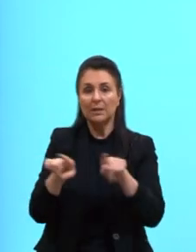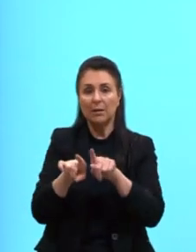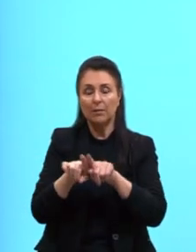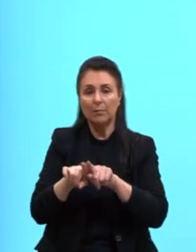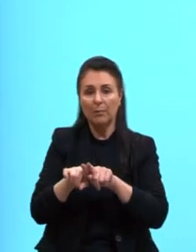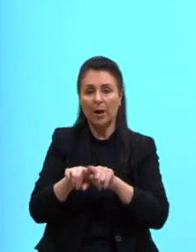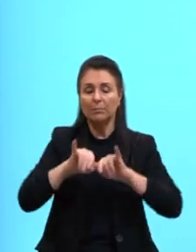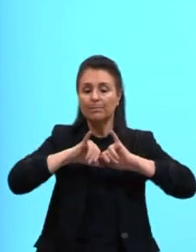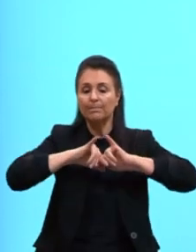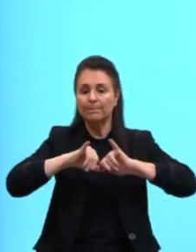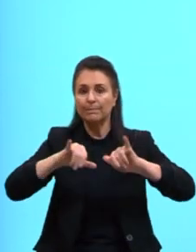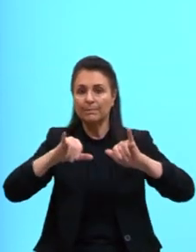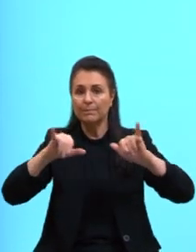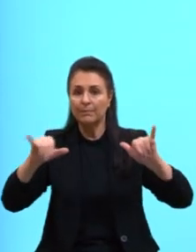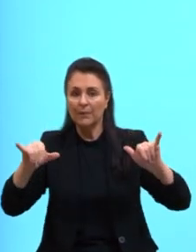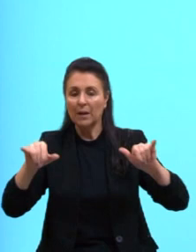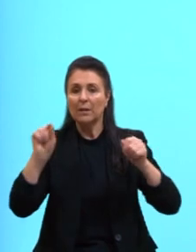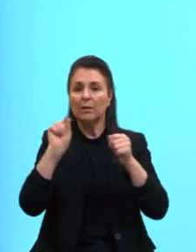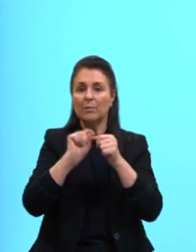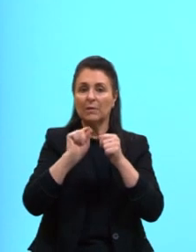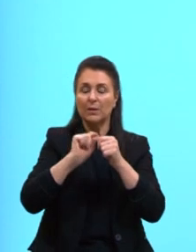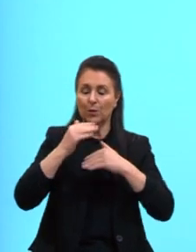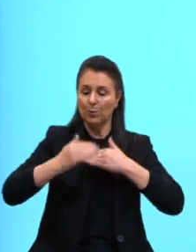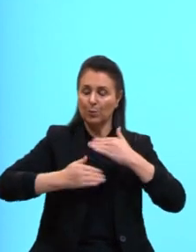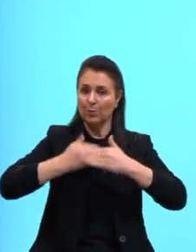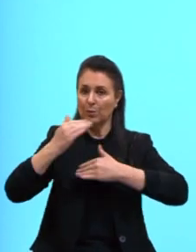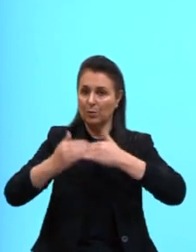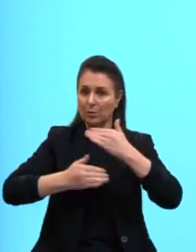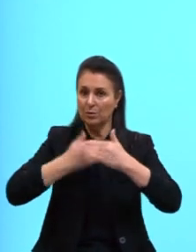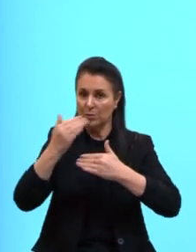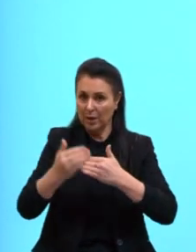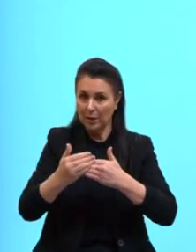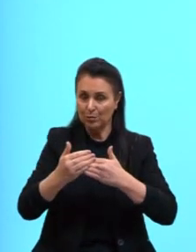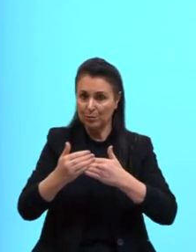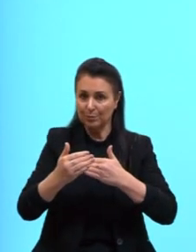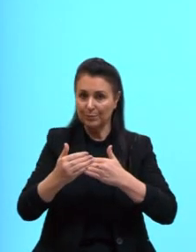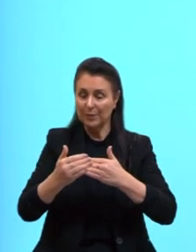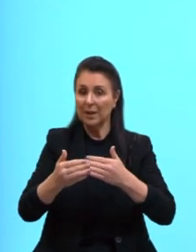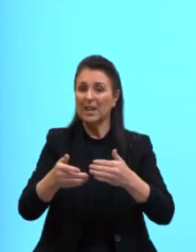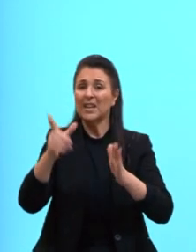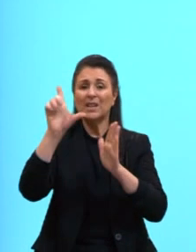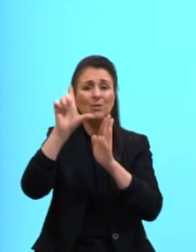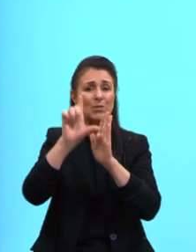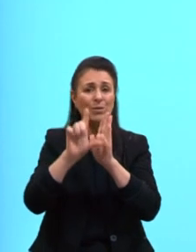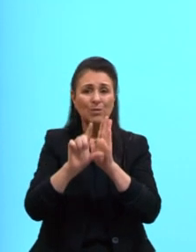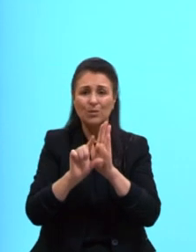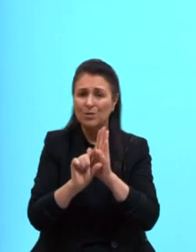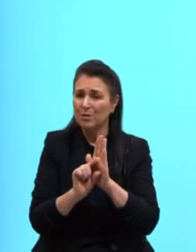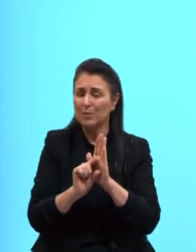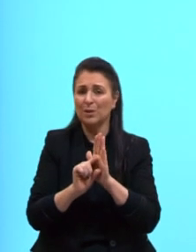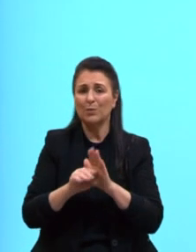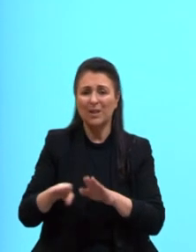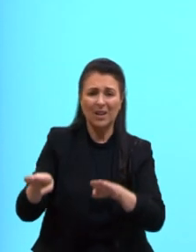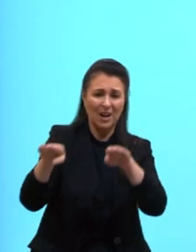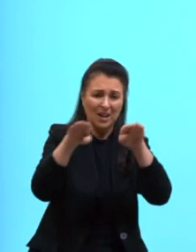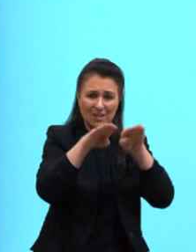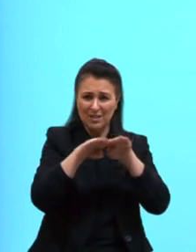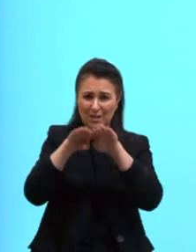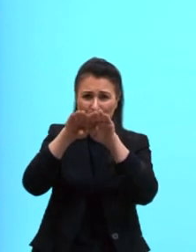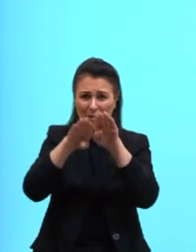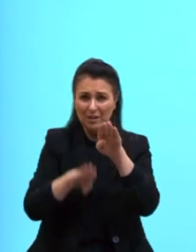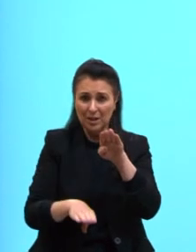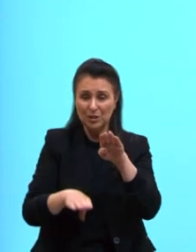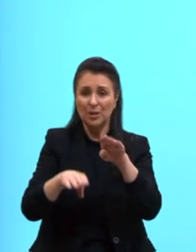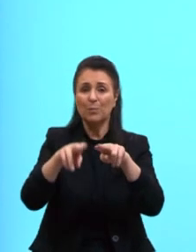instruções para realizar o processo a fim de mitigar as desigualdades geradas pela falta dessa